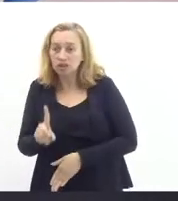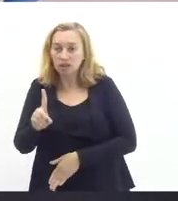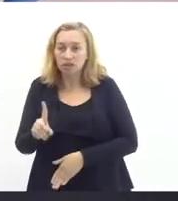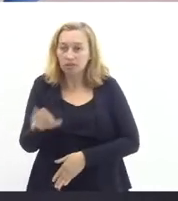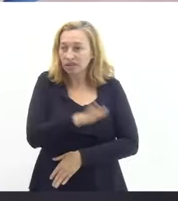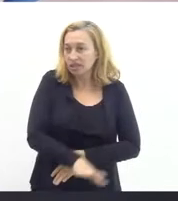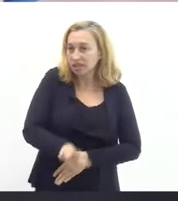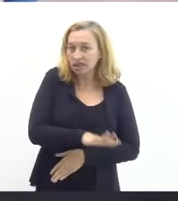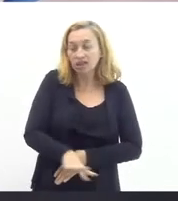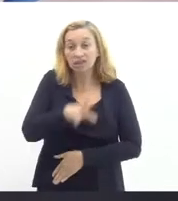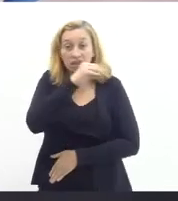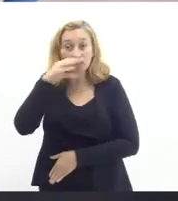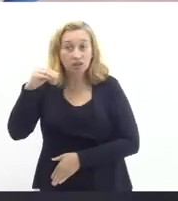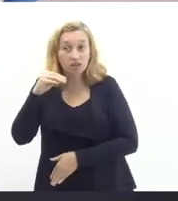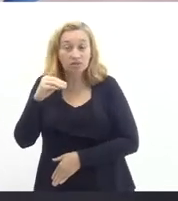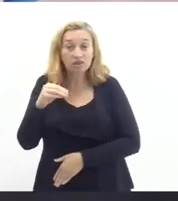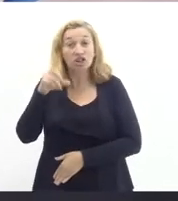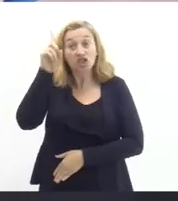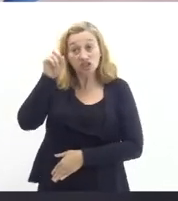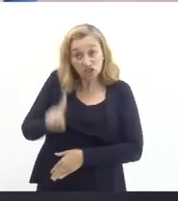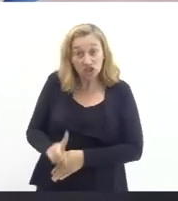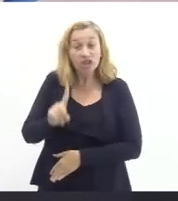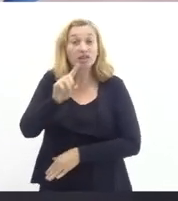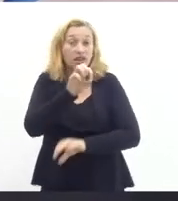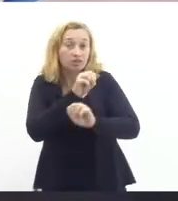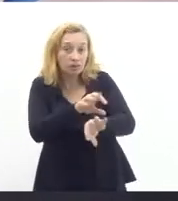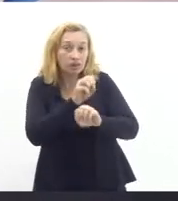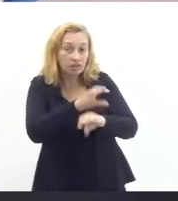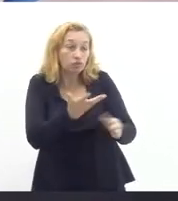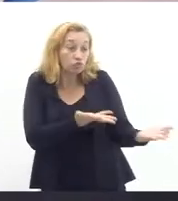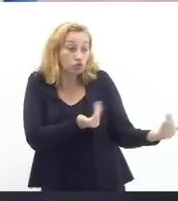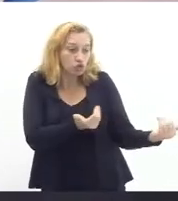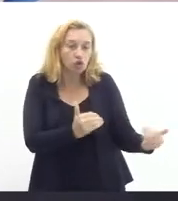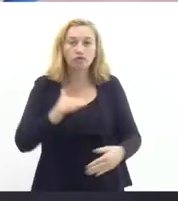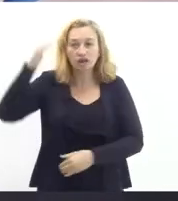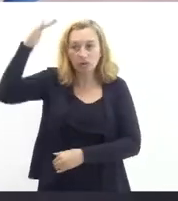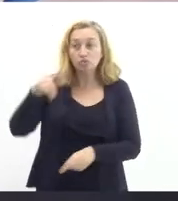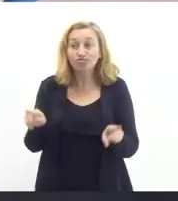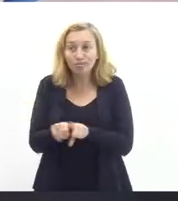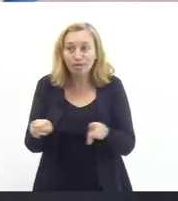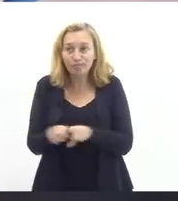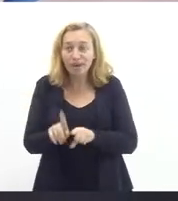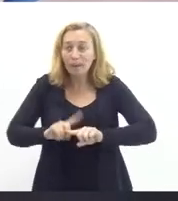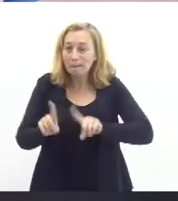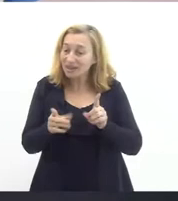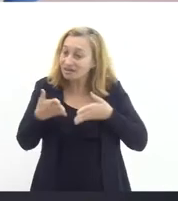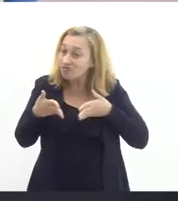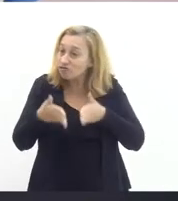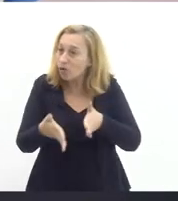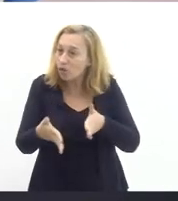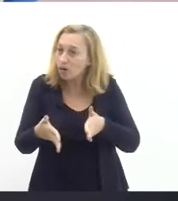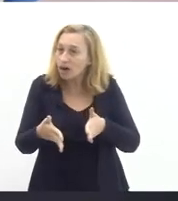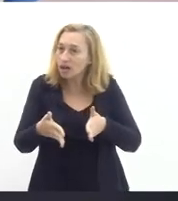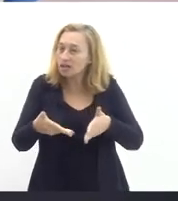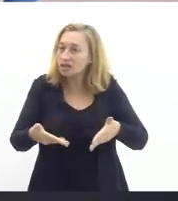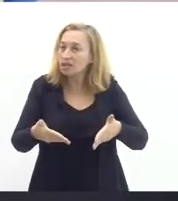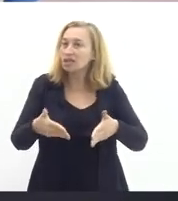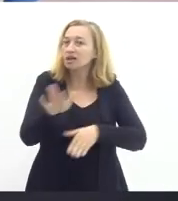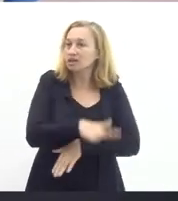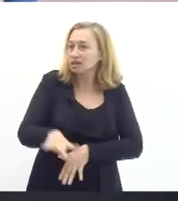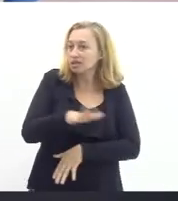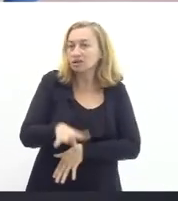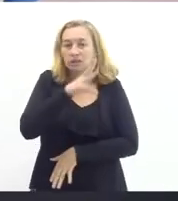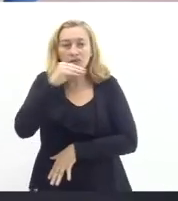e adolescentes, que é o direito à educação, também de jovens e adultos, mas que, centralmente, é ofertado para crianças e